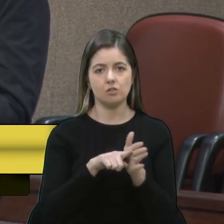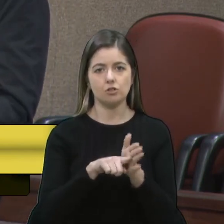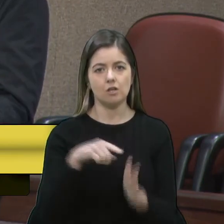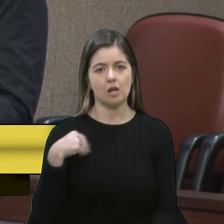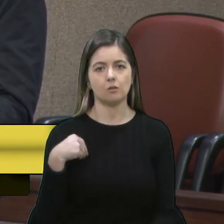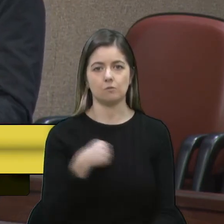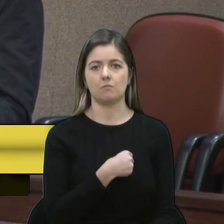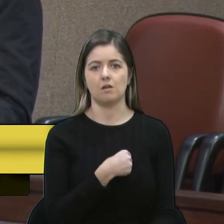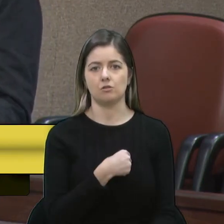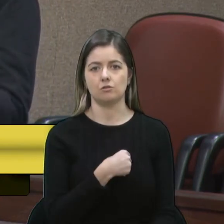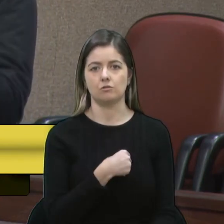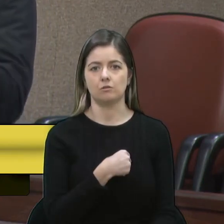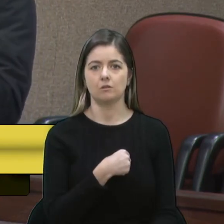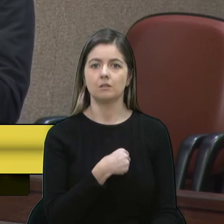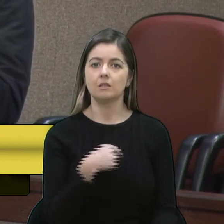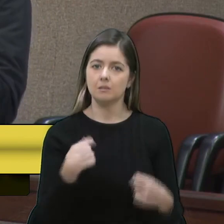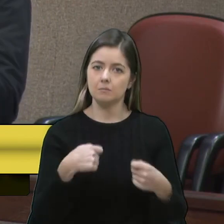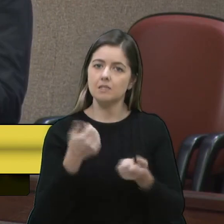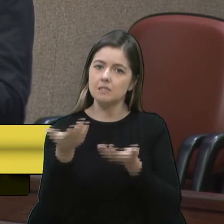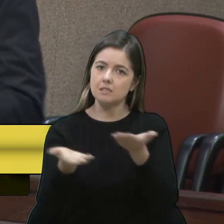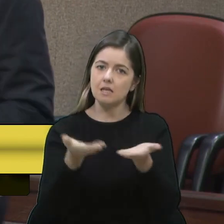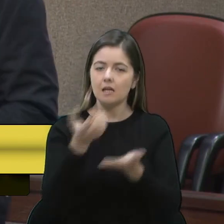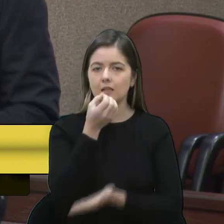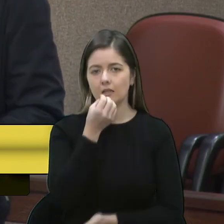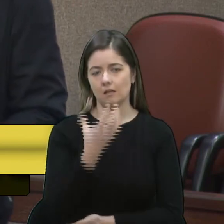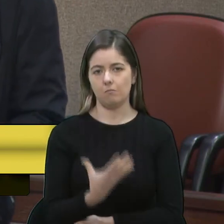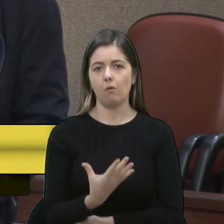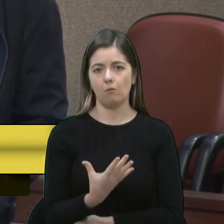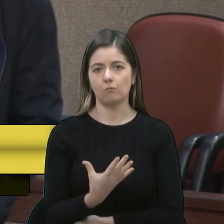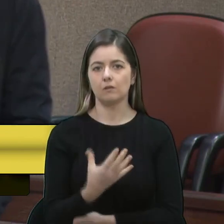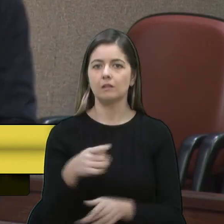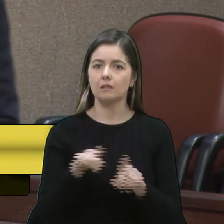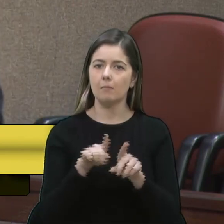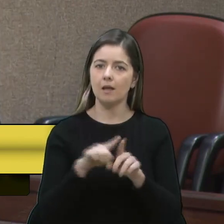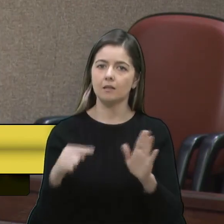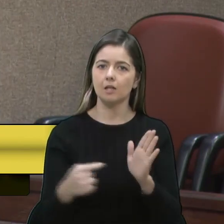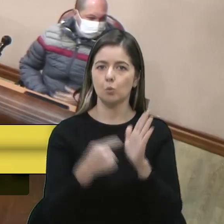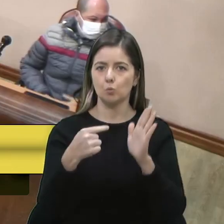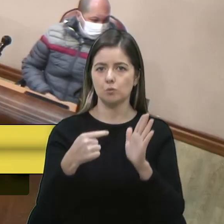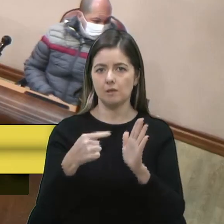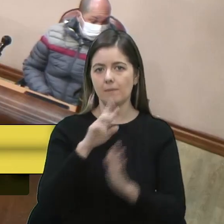um bom atendimento, que seja corrigido quem fez a denúncia contra ele. Obrigado, senhor presidente.